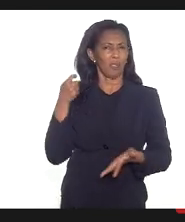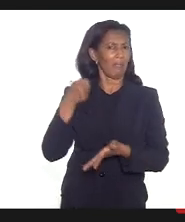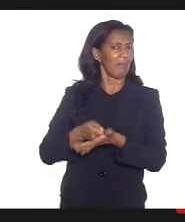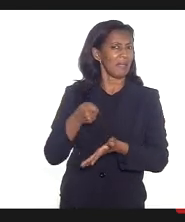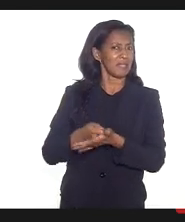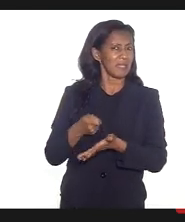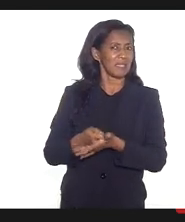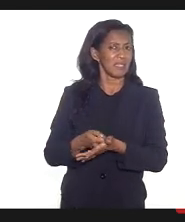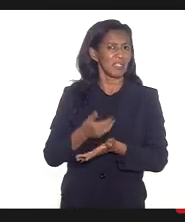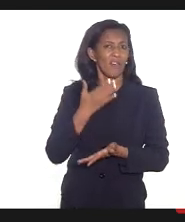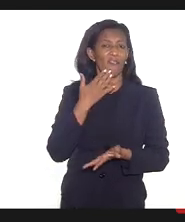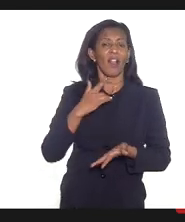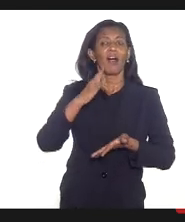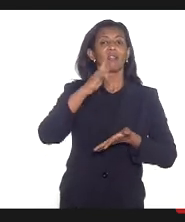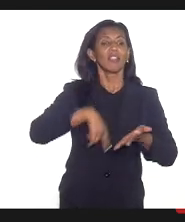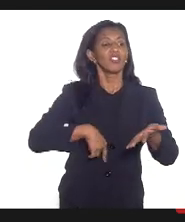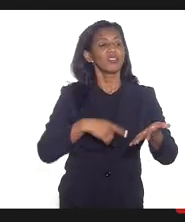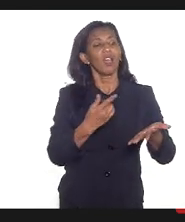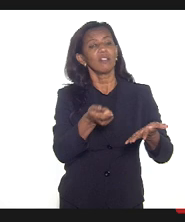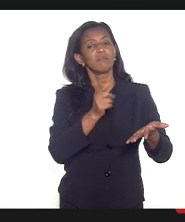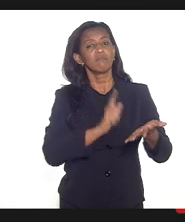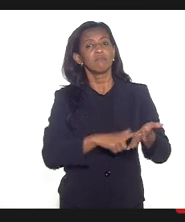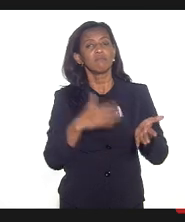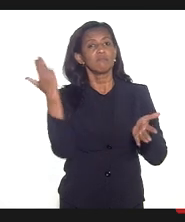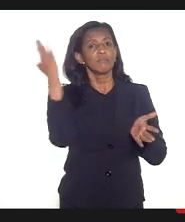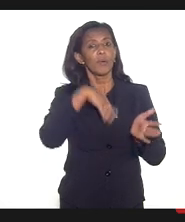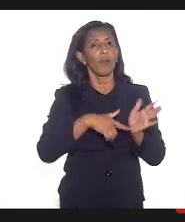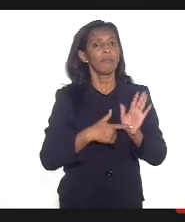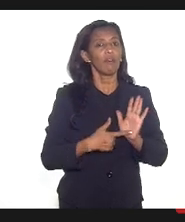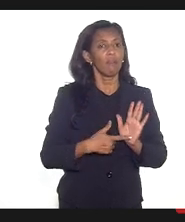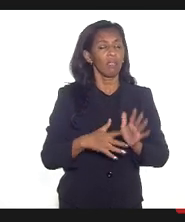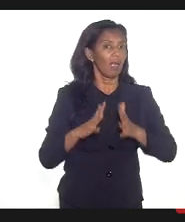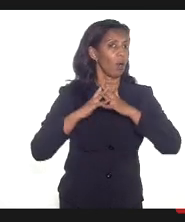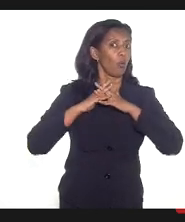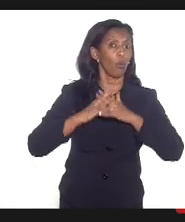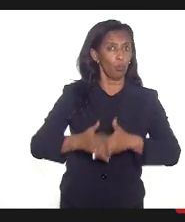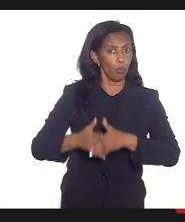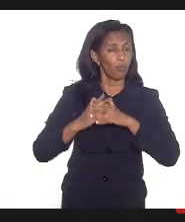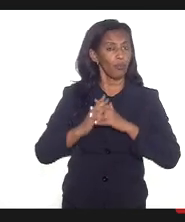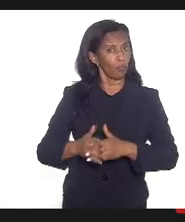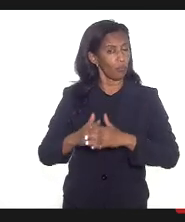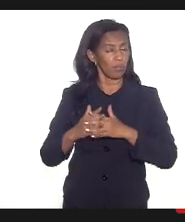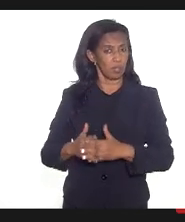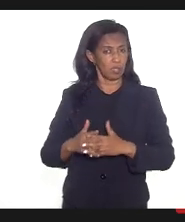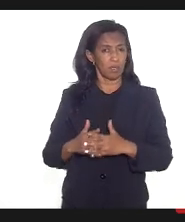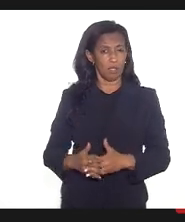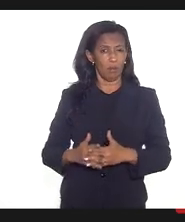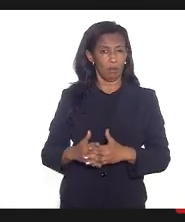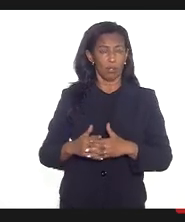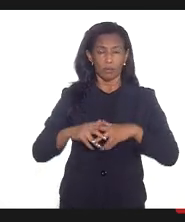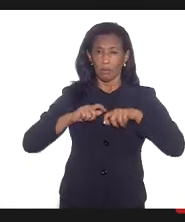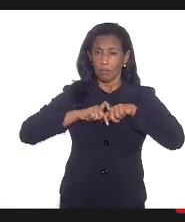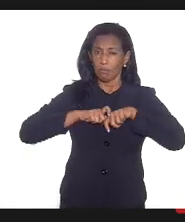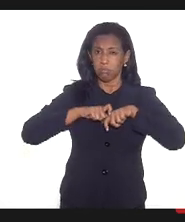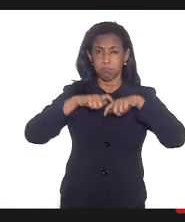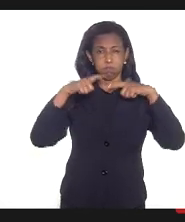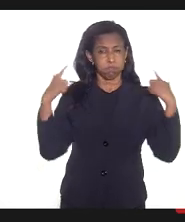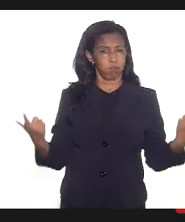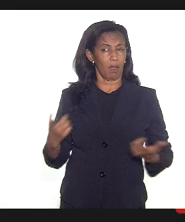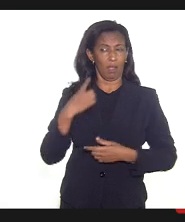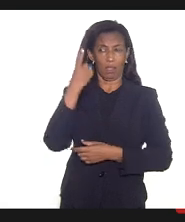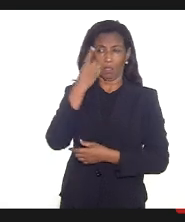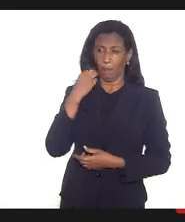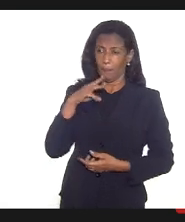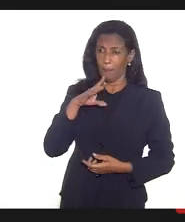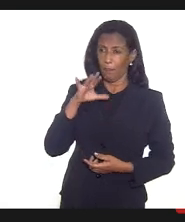o atestado e a confusão se tornou tão grande deputada Mônica